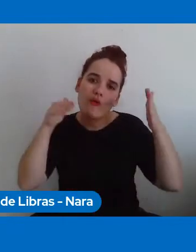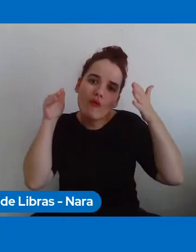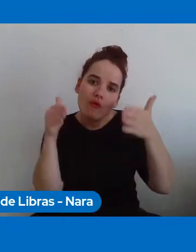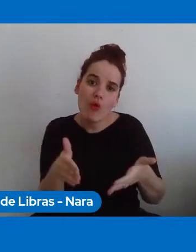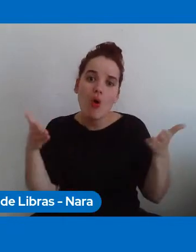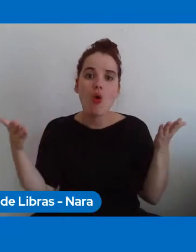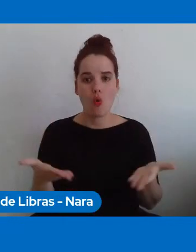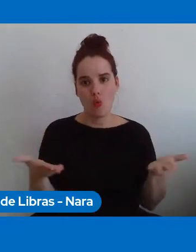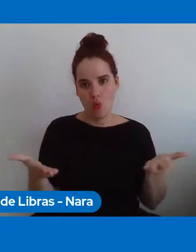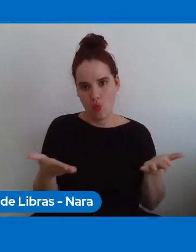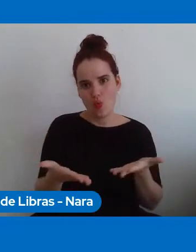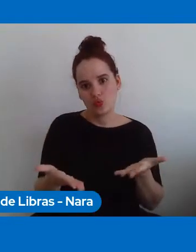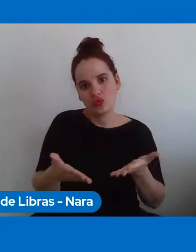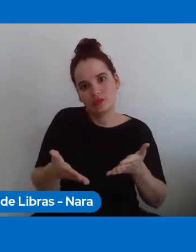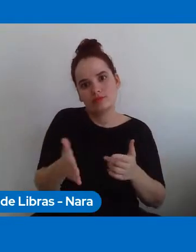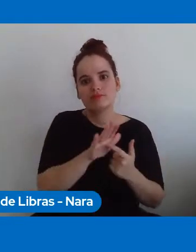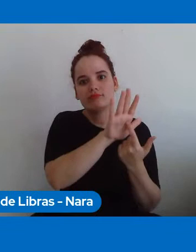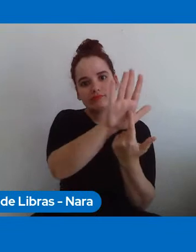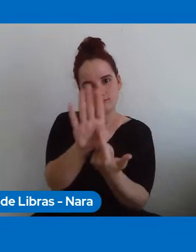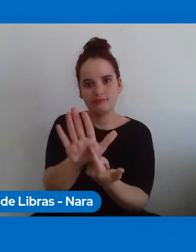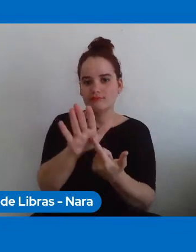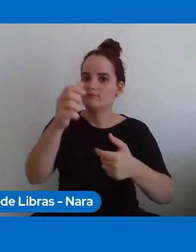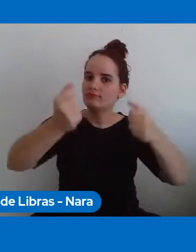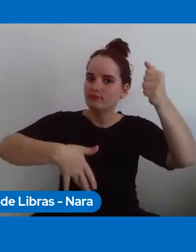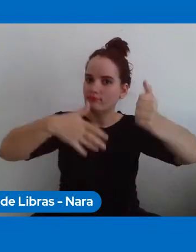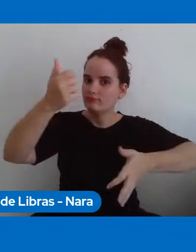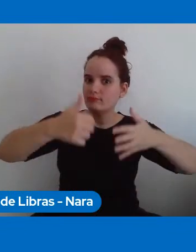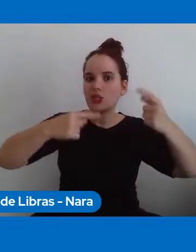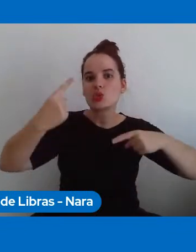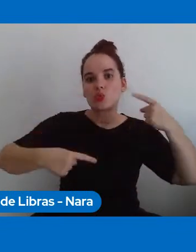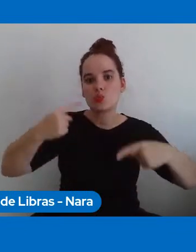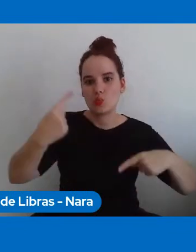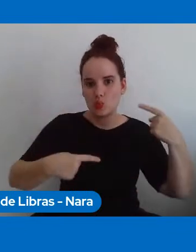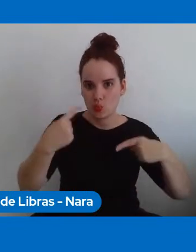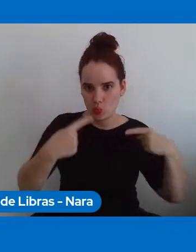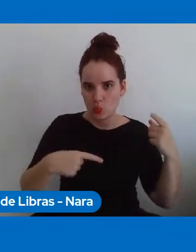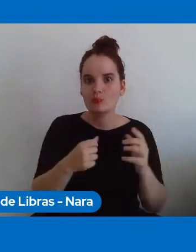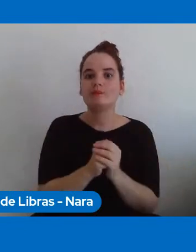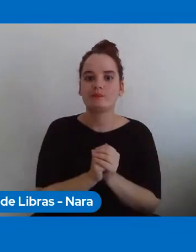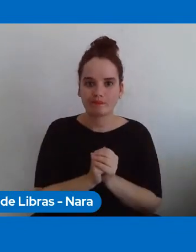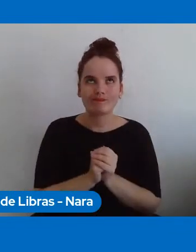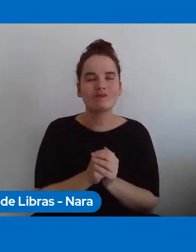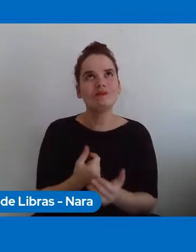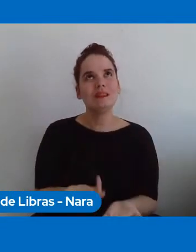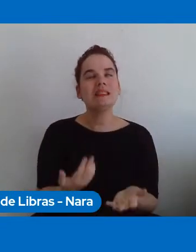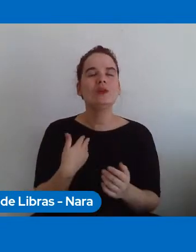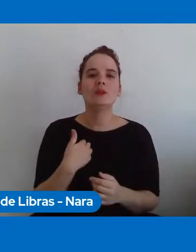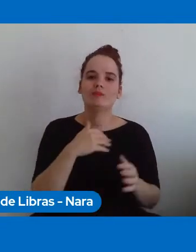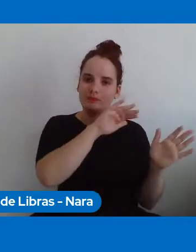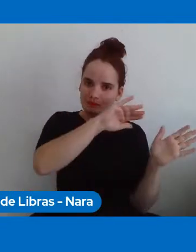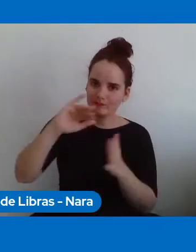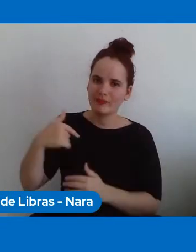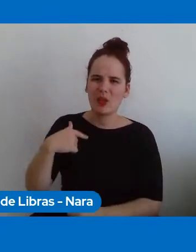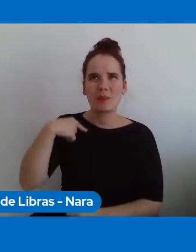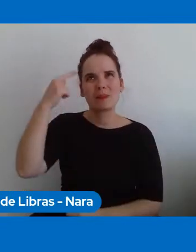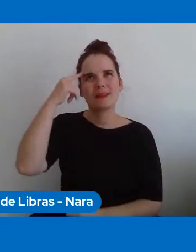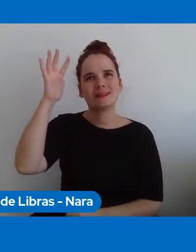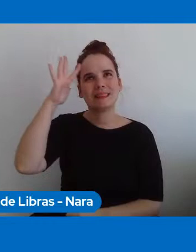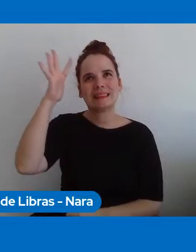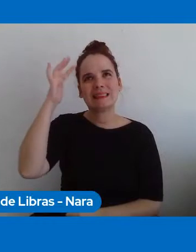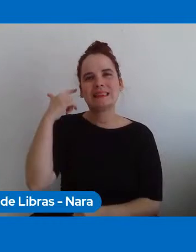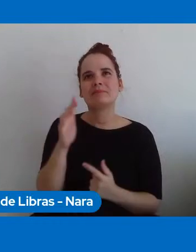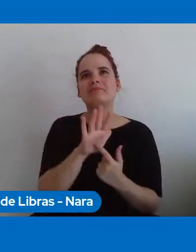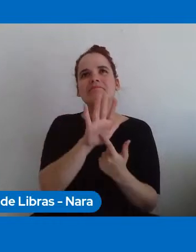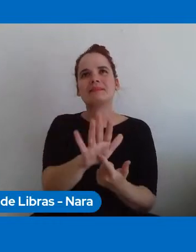algumas discussões com vocês aqui. E quando eu fiquei pensando muito sobre o que eu traria para